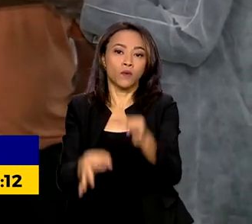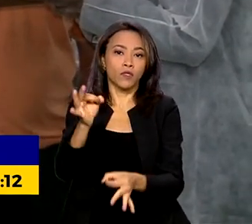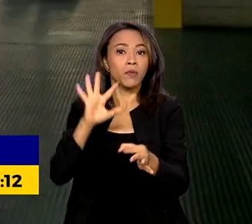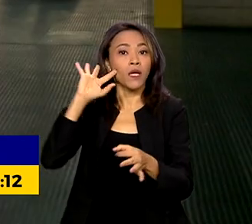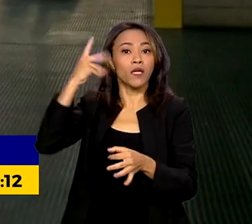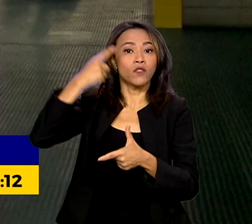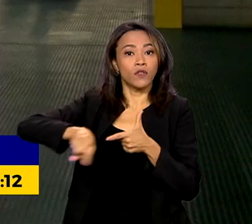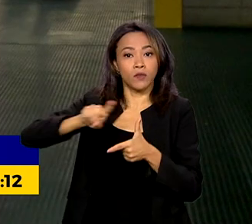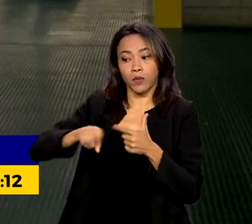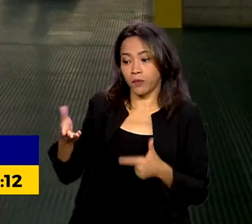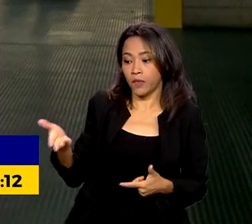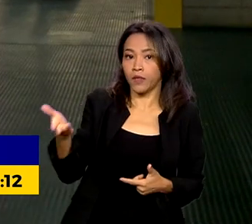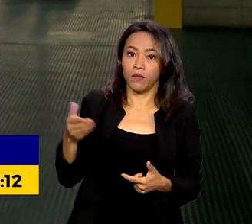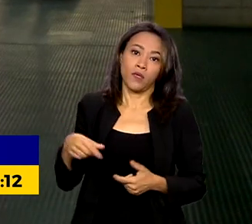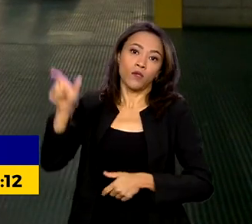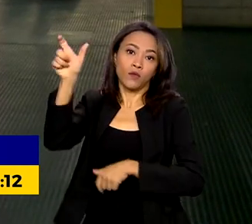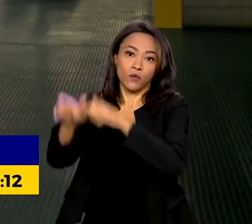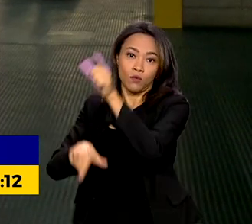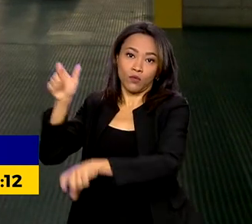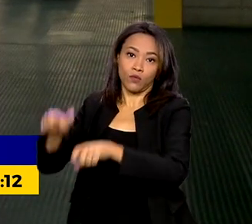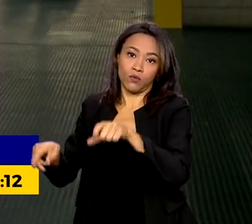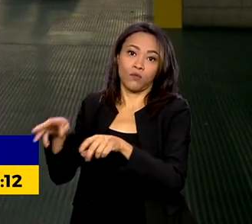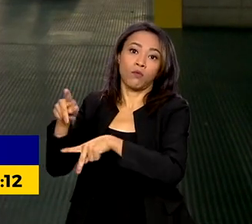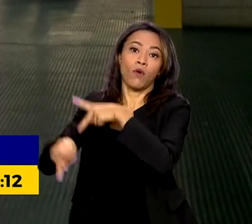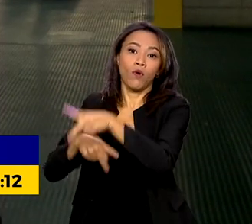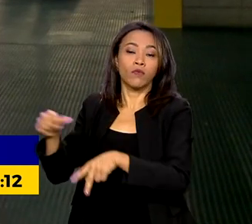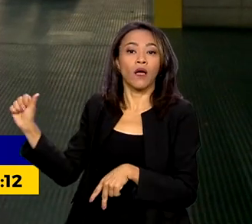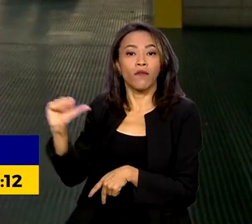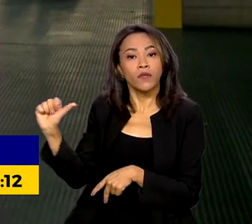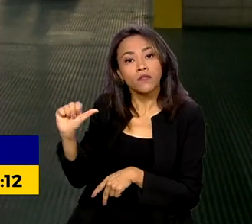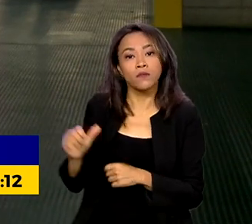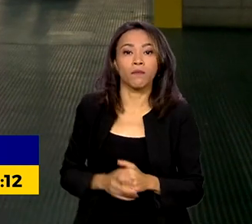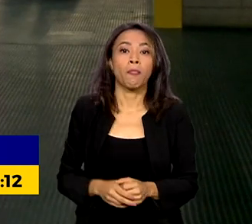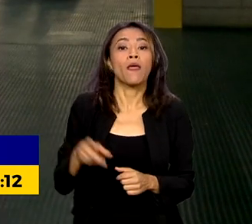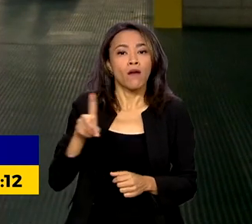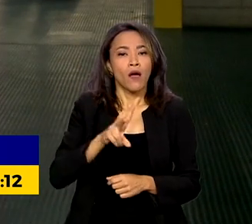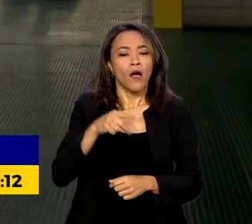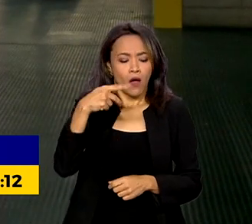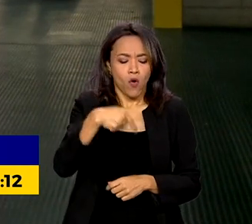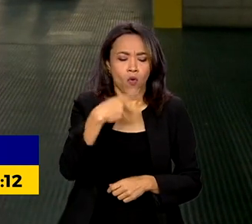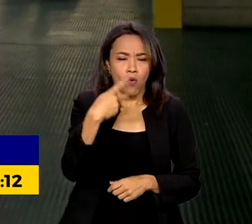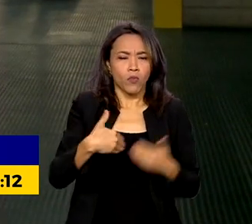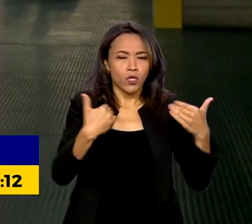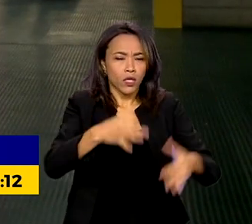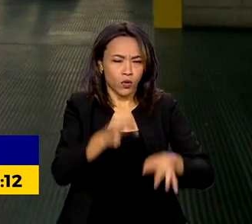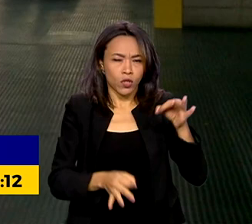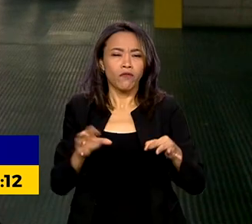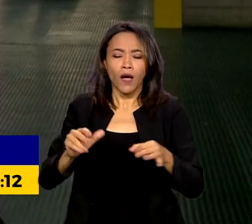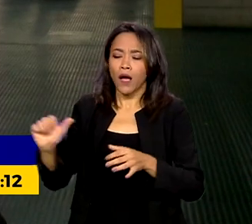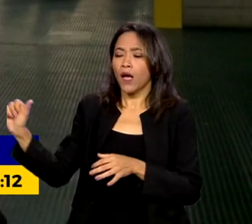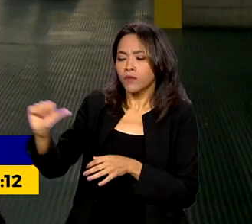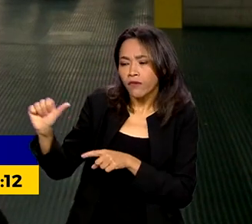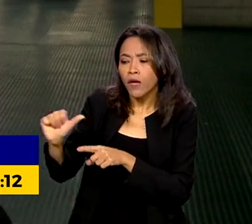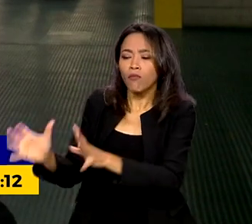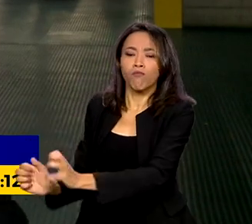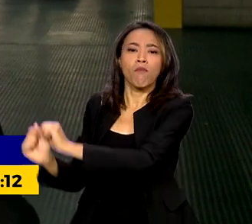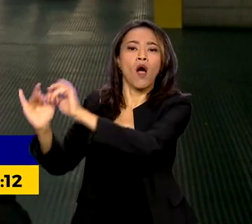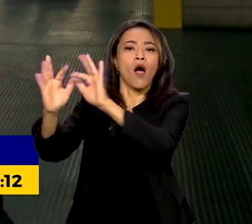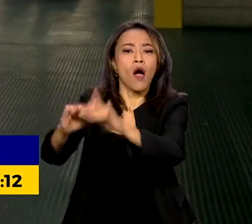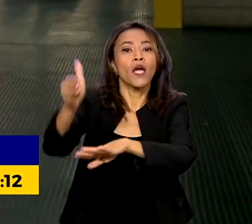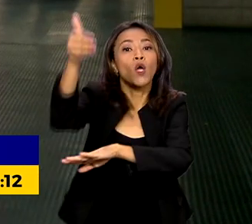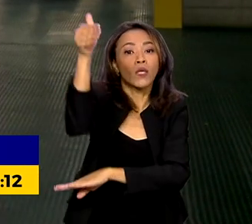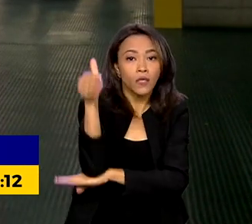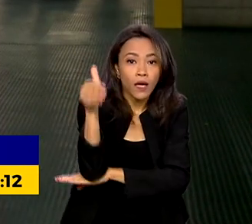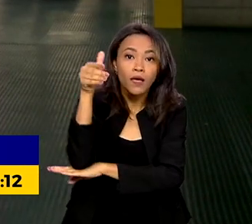problema. O Ministério da Justiça e Segurança Pública anunciou que vai acolher os afegãos em hotéis em Guarulhos e cidades próximas,